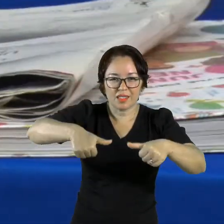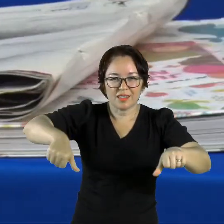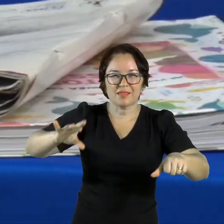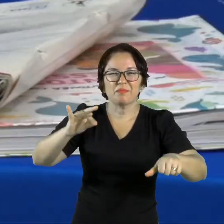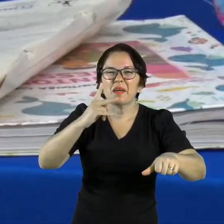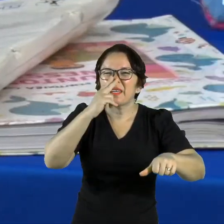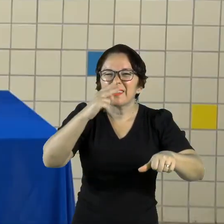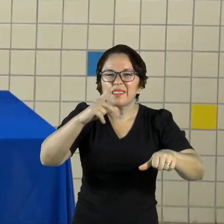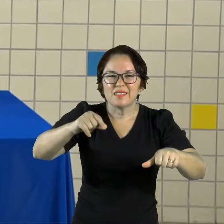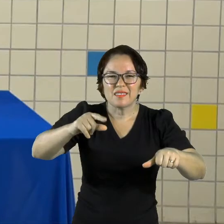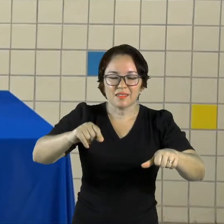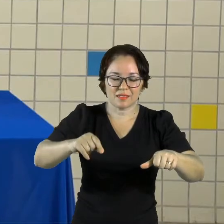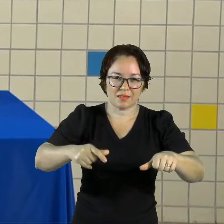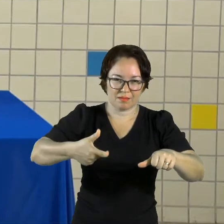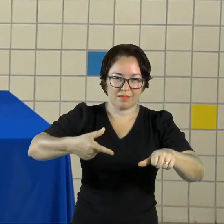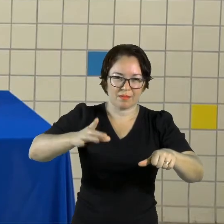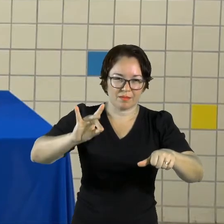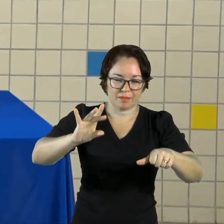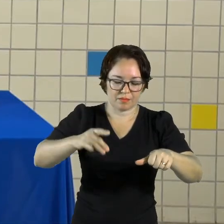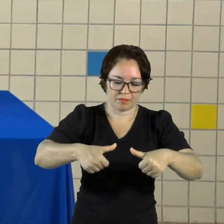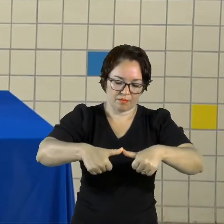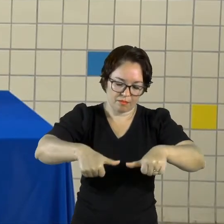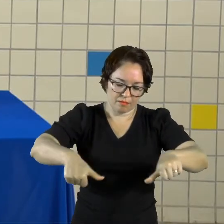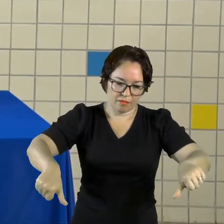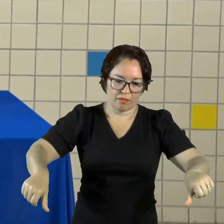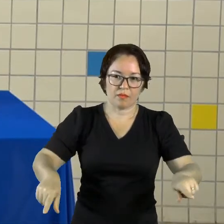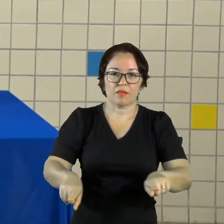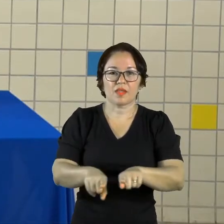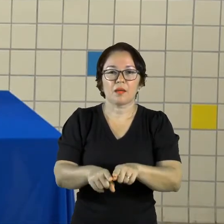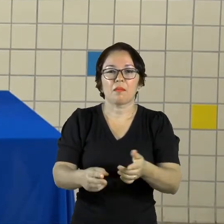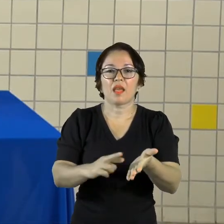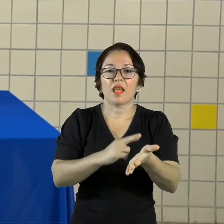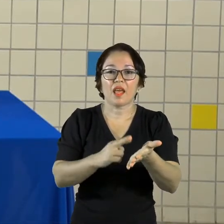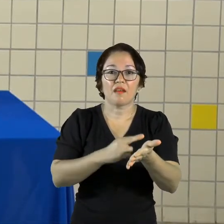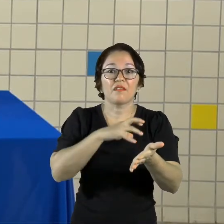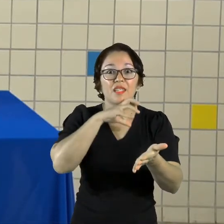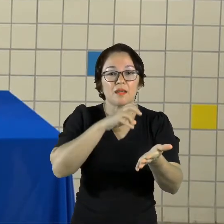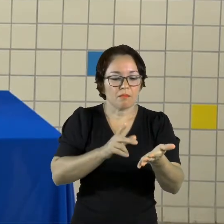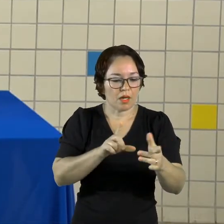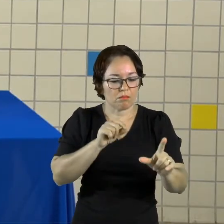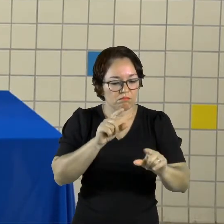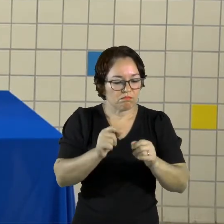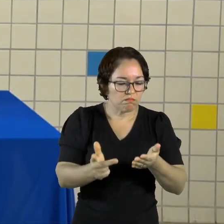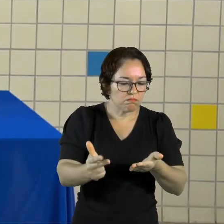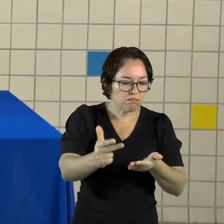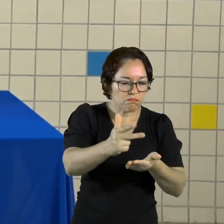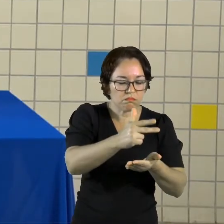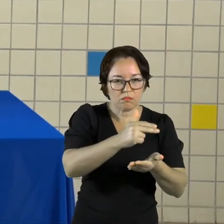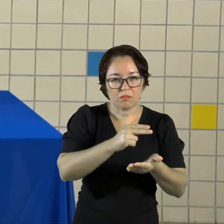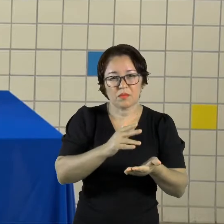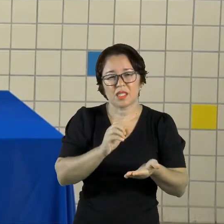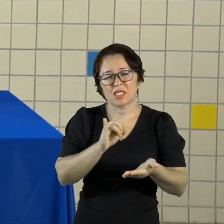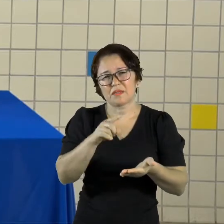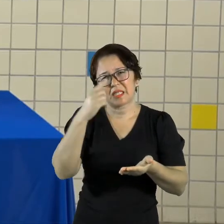para recorte de alguns animais Também, se você não tiver as revistas Você